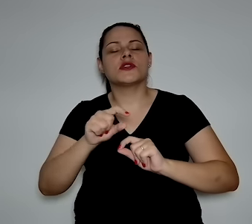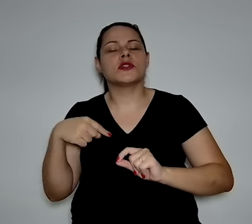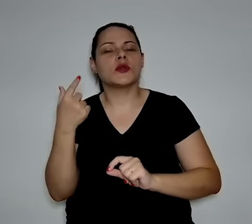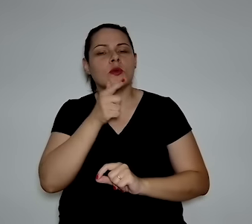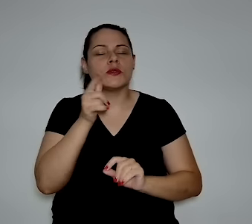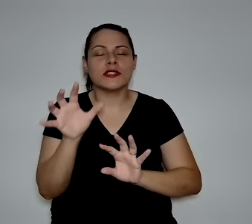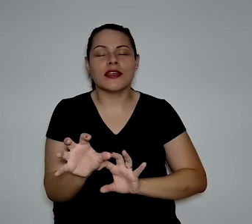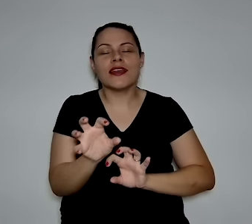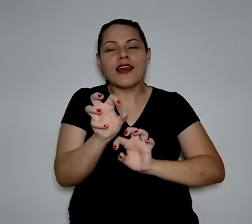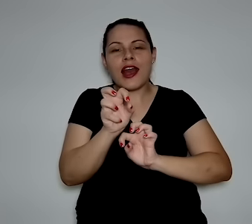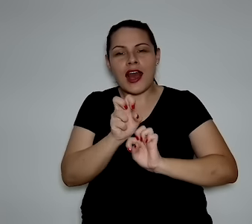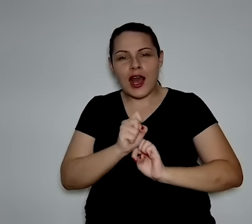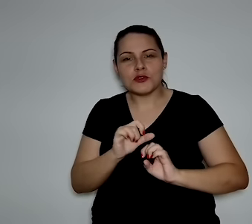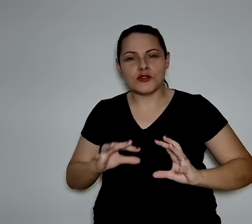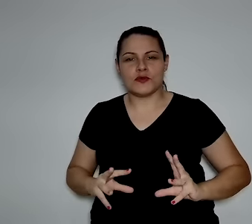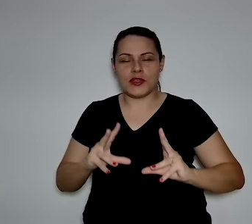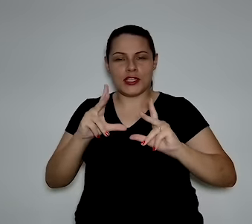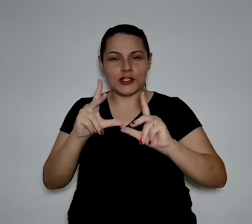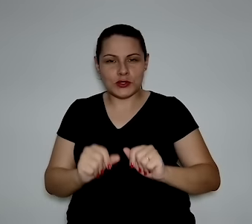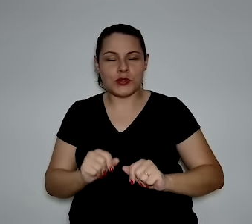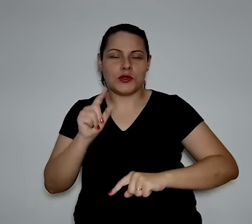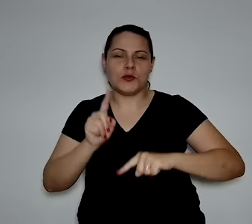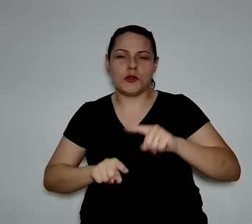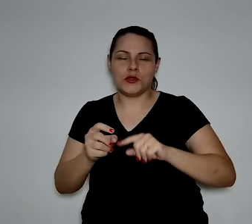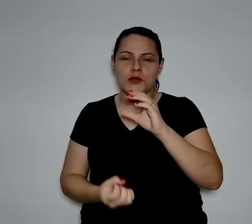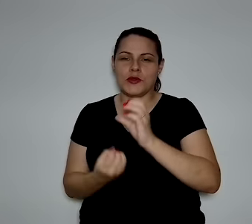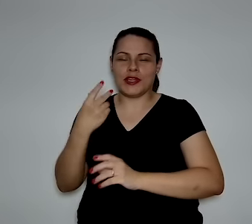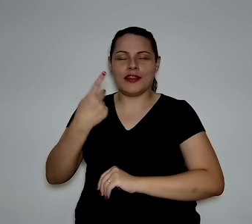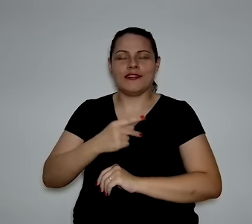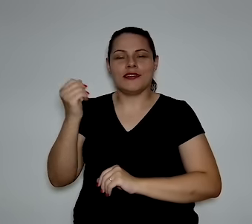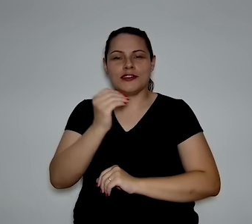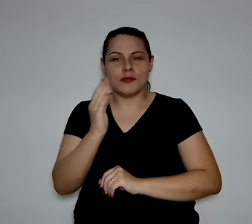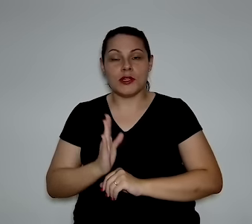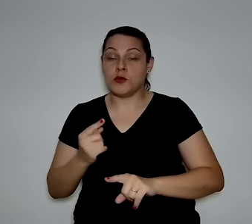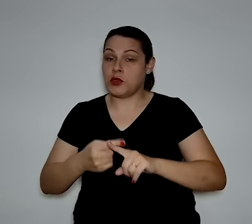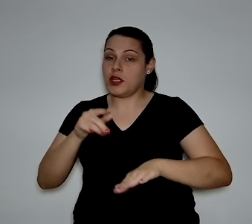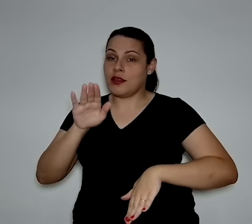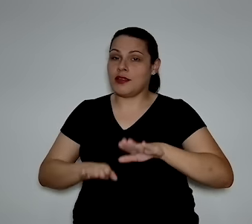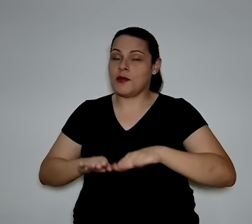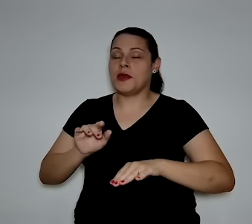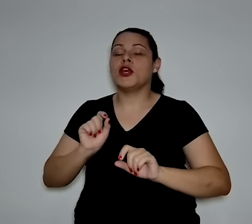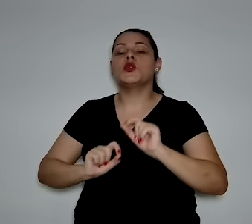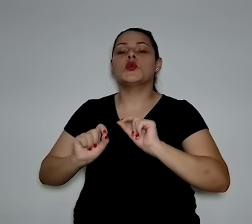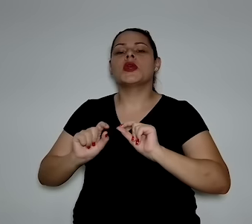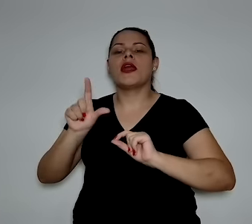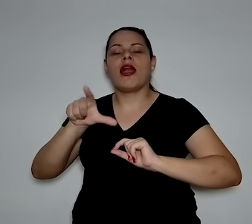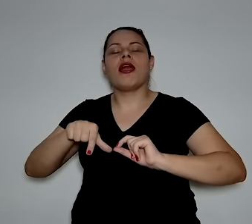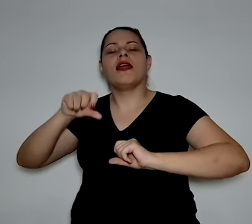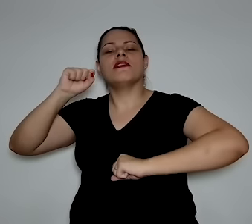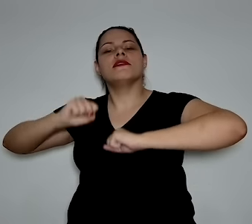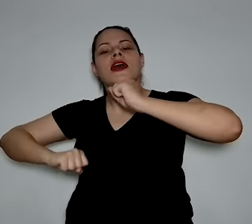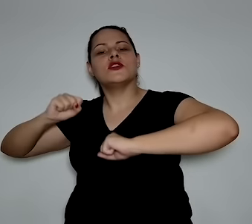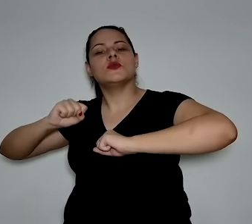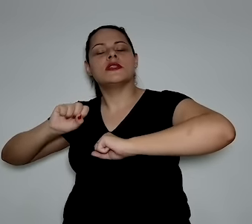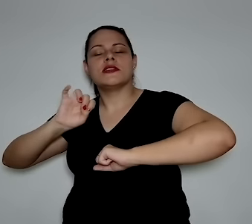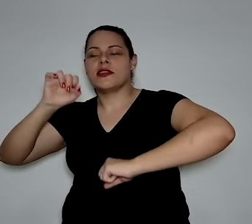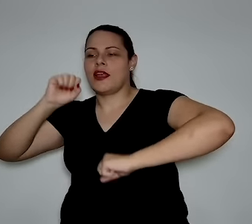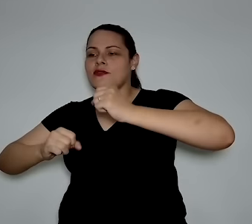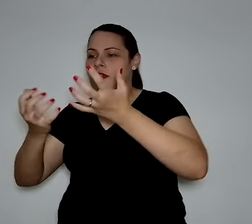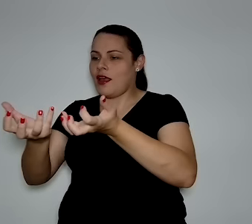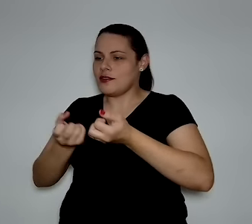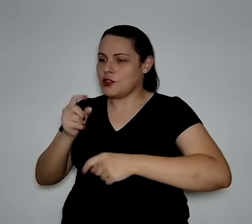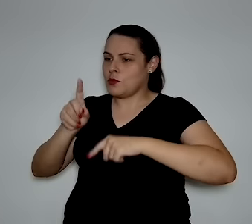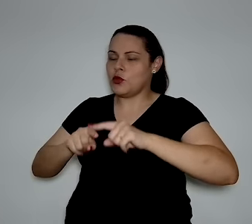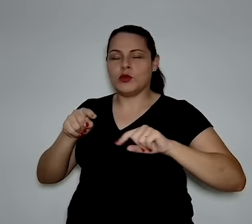interna de você absorver esse hidrogênio, né? O que depende muito das indústrias. E são, eu